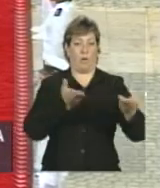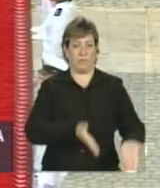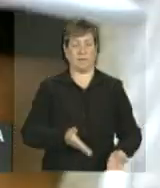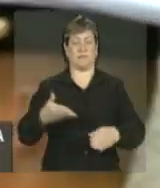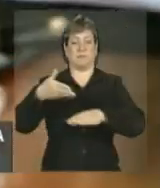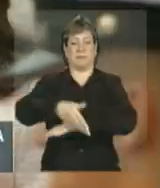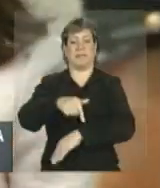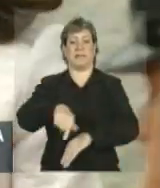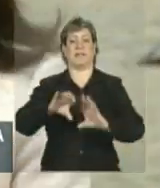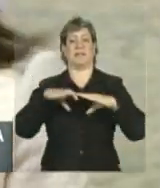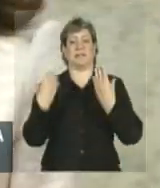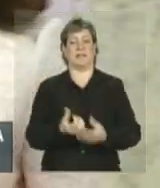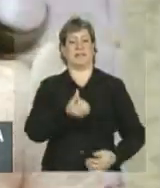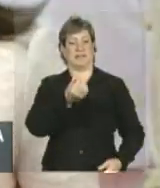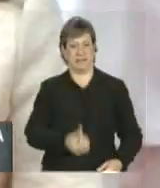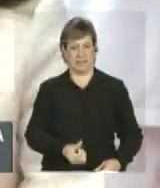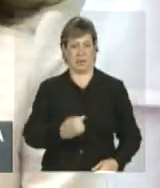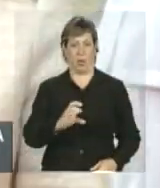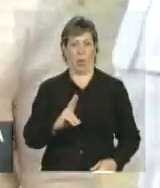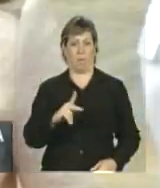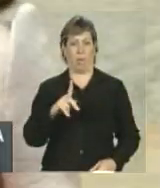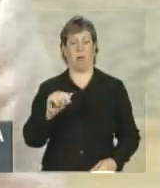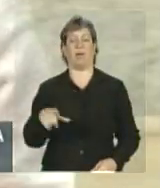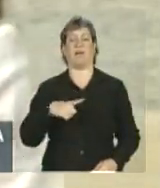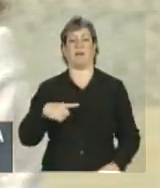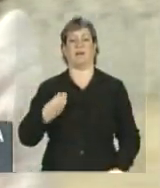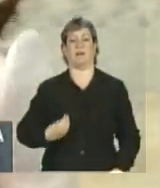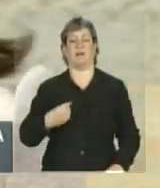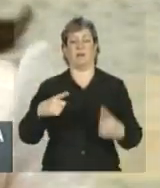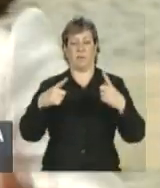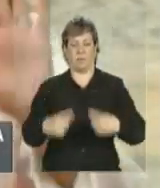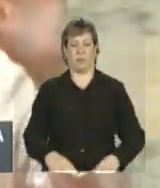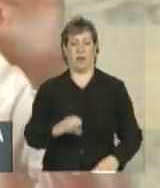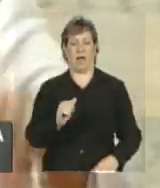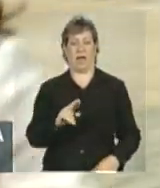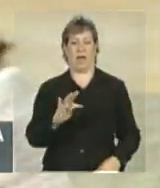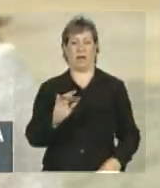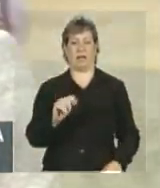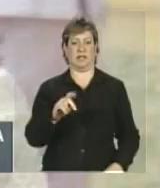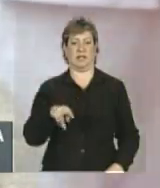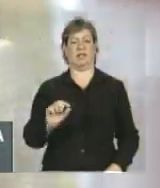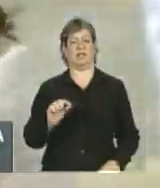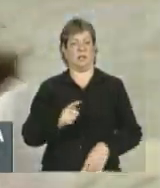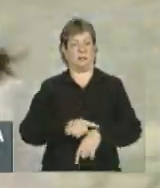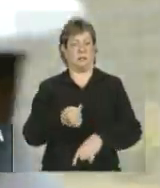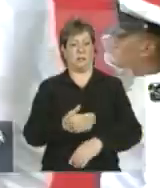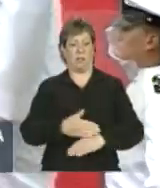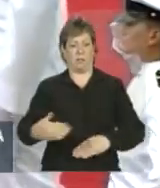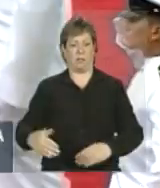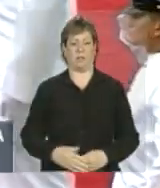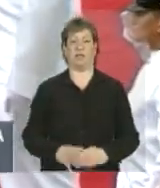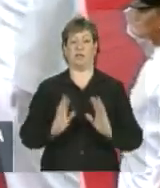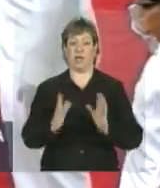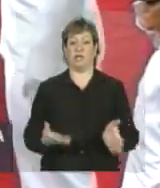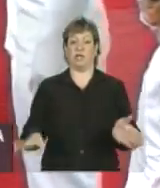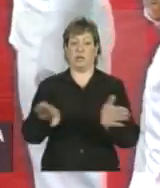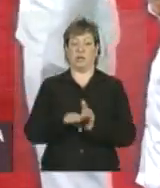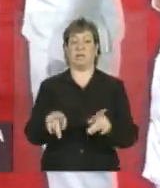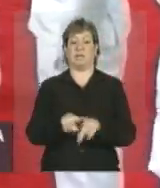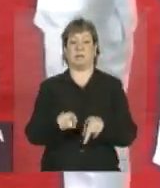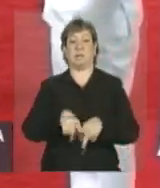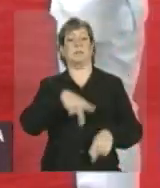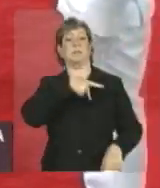desta sexta cúpula que acontece em Cartagena daqui a pouco. Já chegaram também os